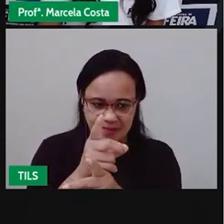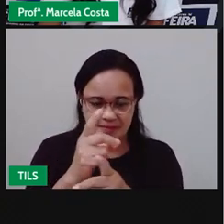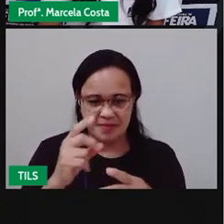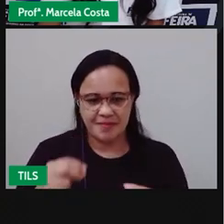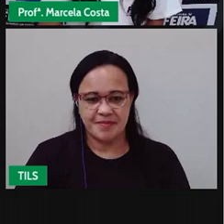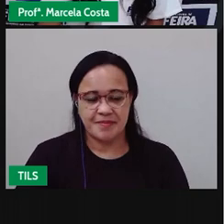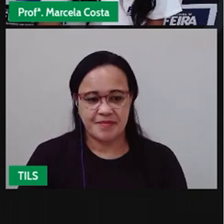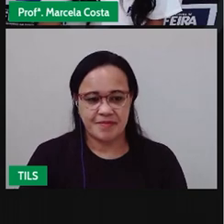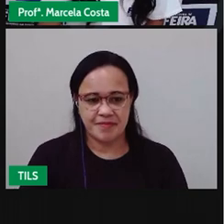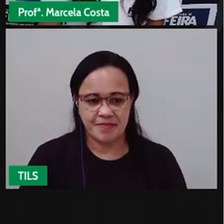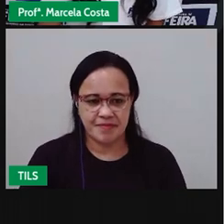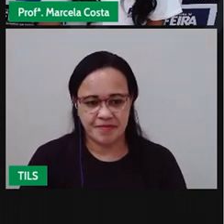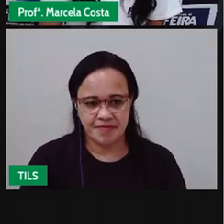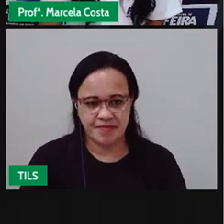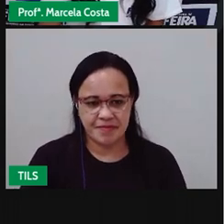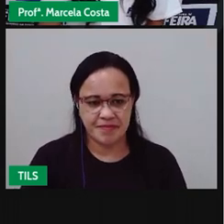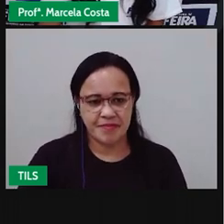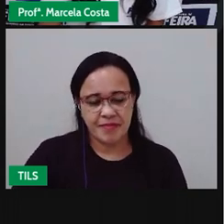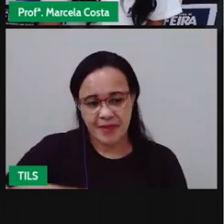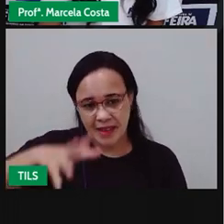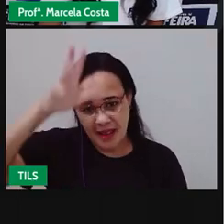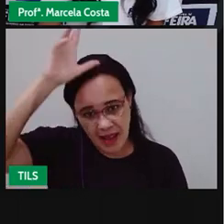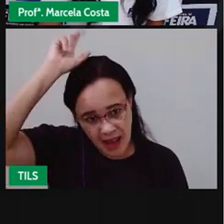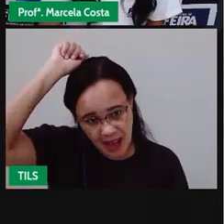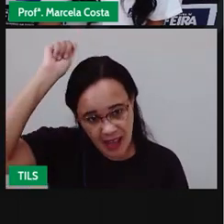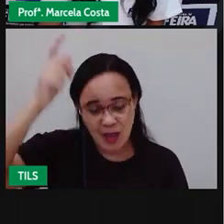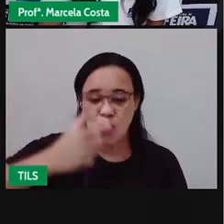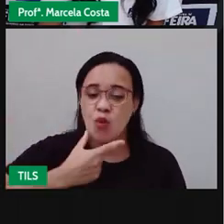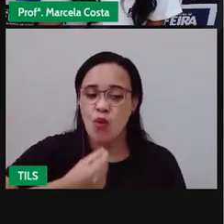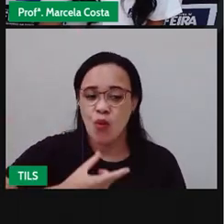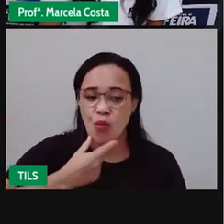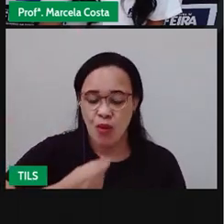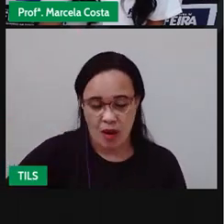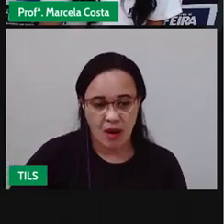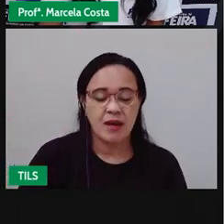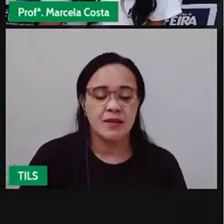Tem também um galo.